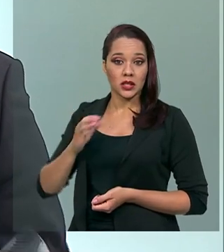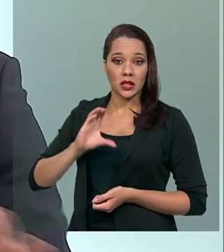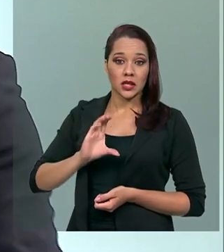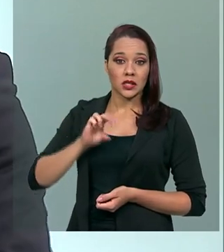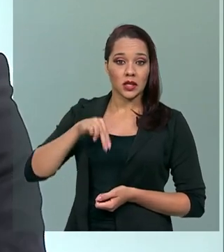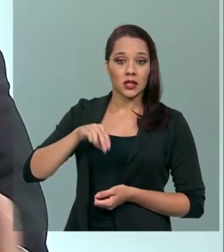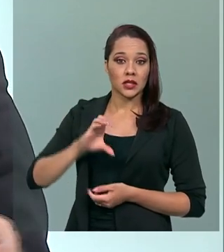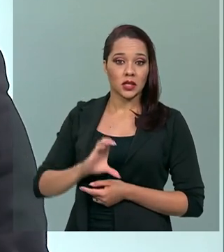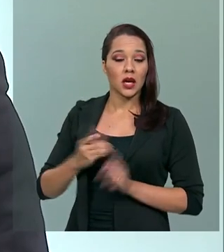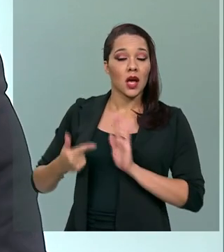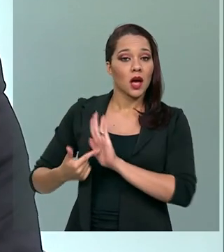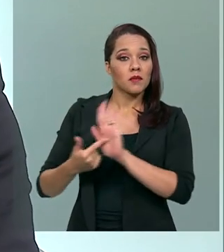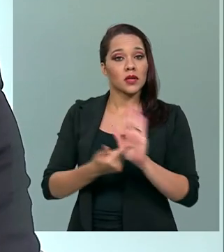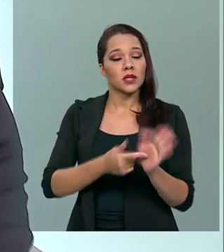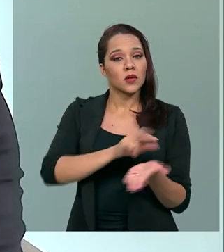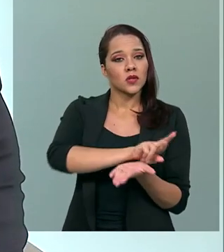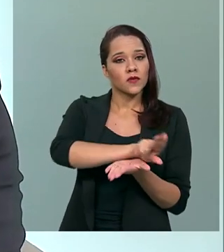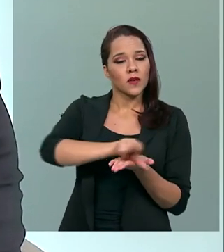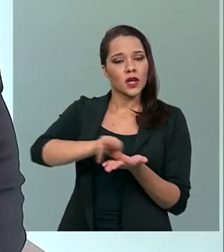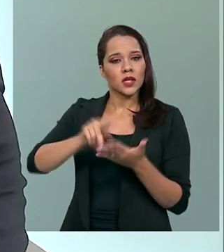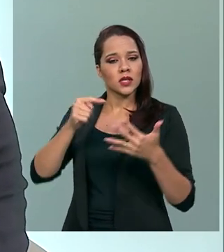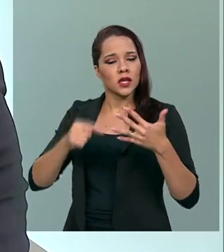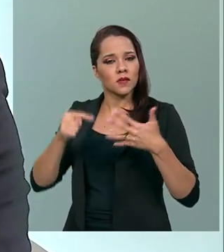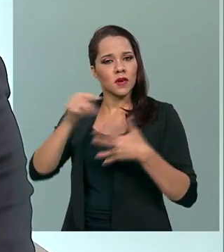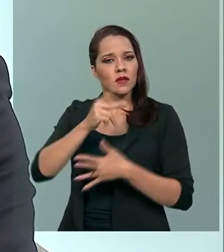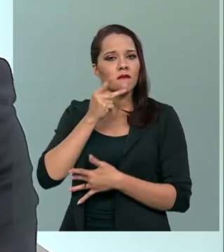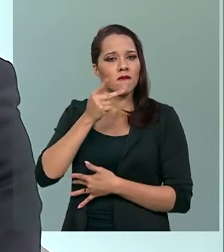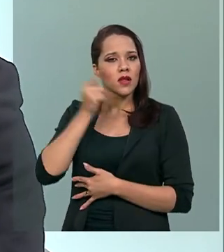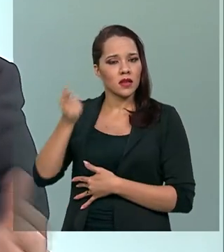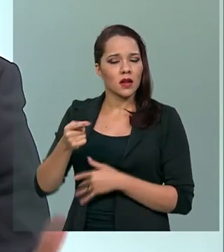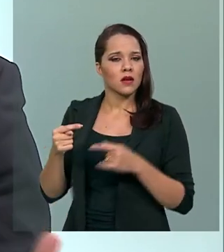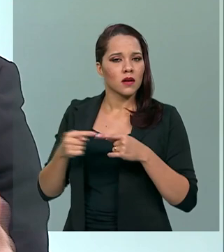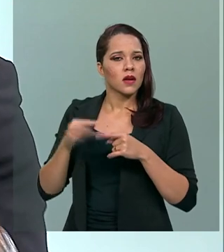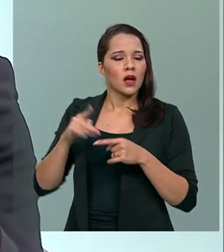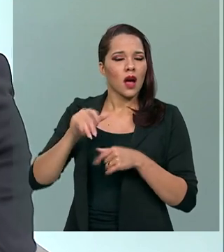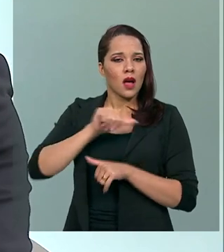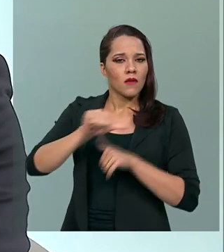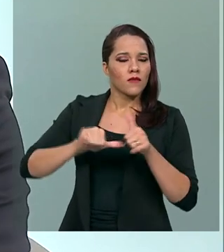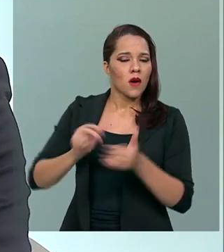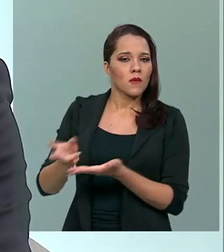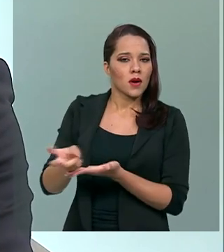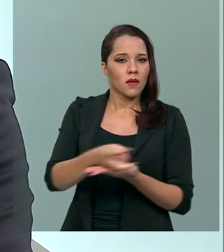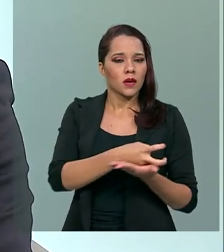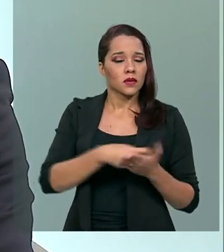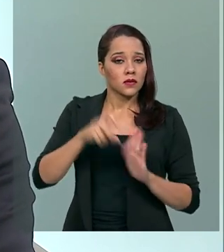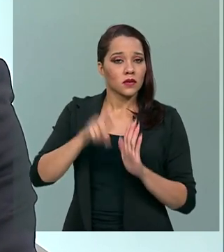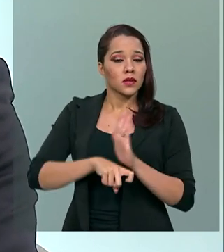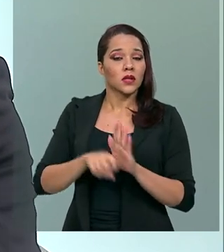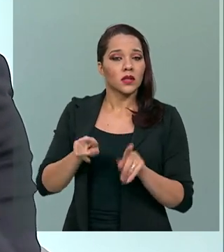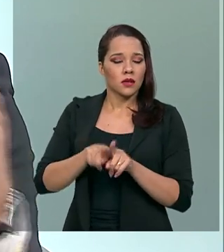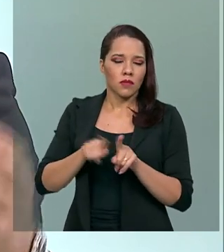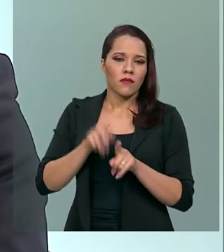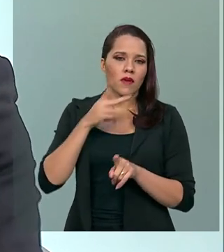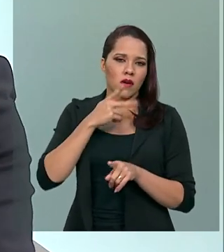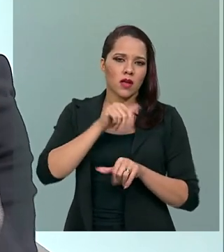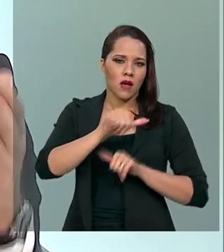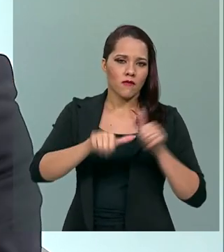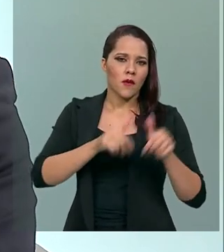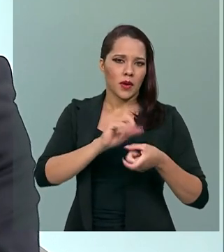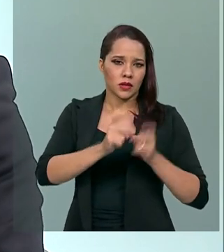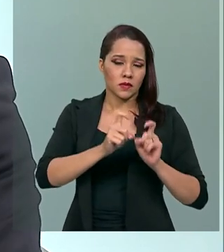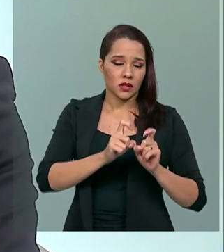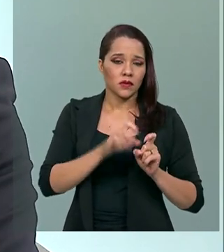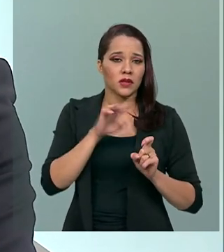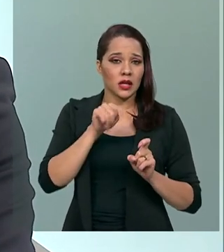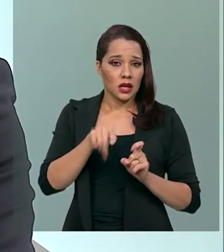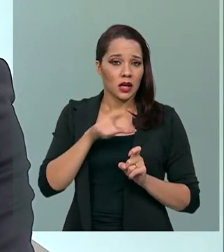Serviços e Turismo apresentou vários aspectos na fala dele relativos à reforma tributária, também à questão da reforma administrativa, que são aspectos